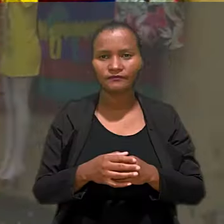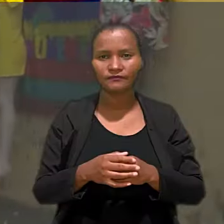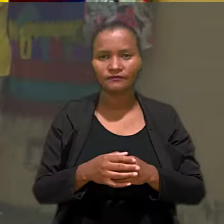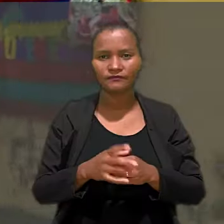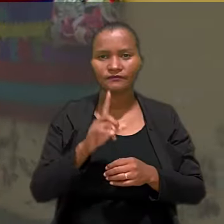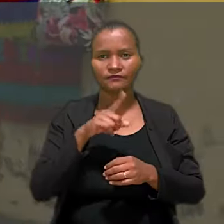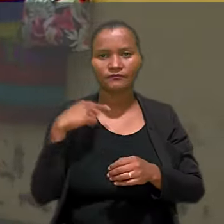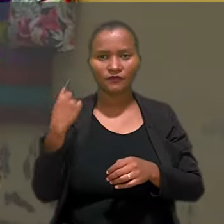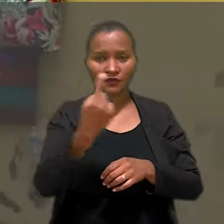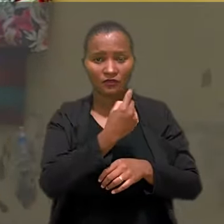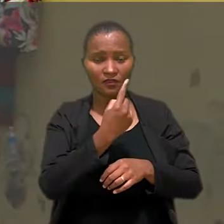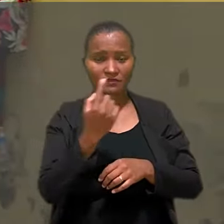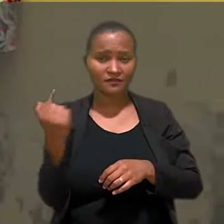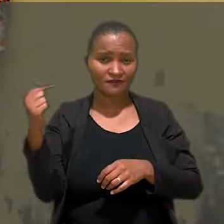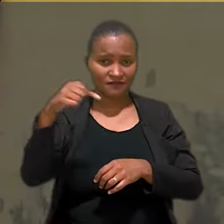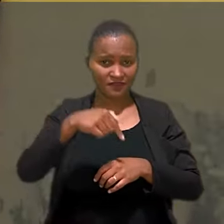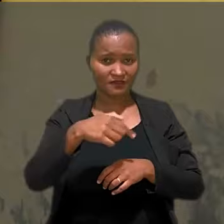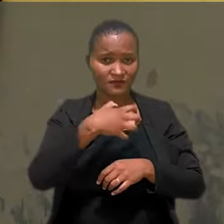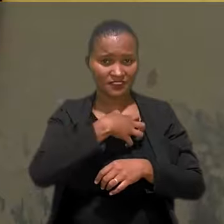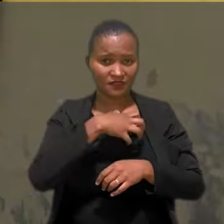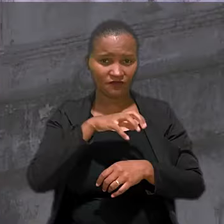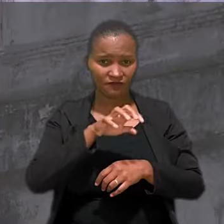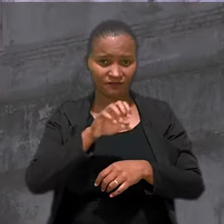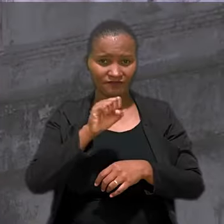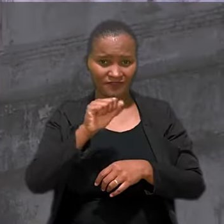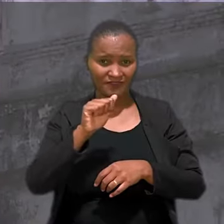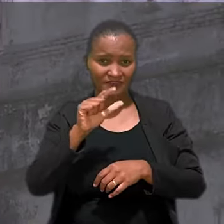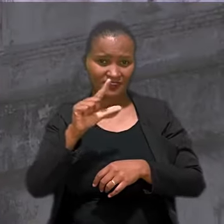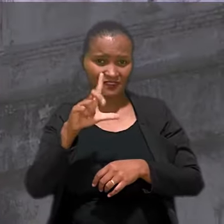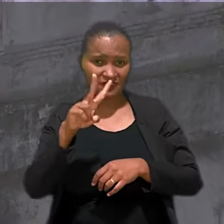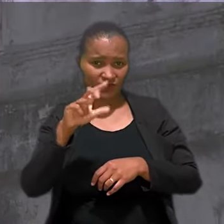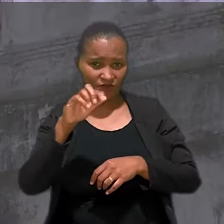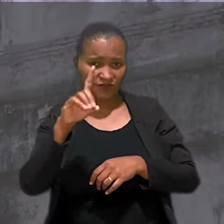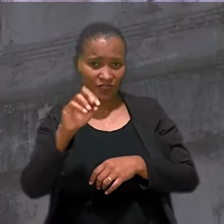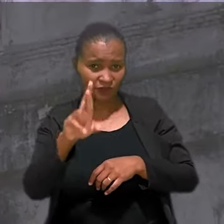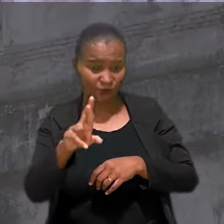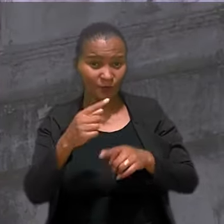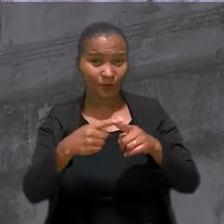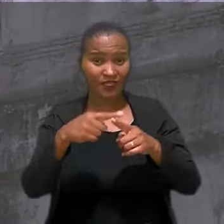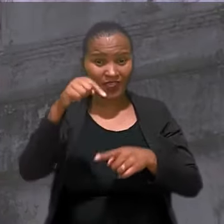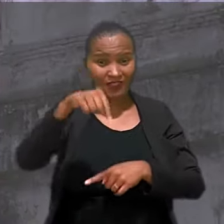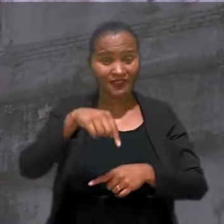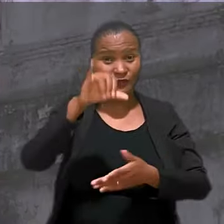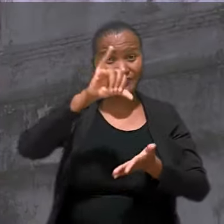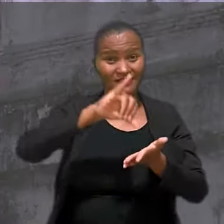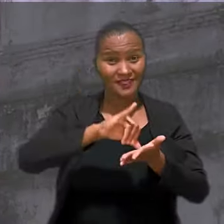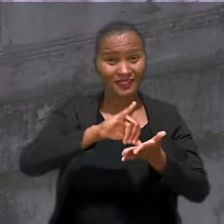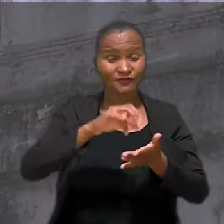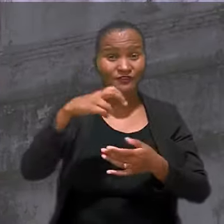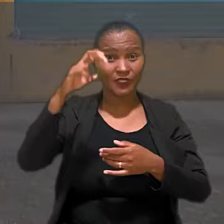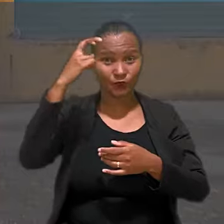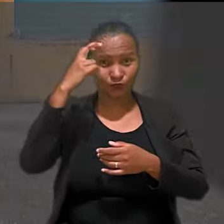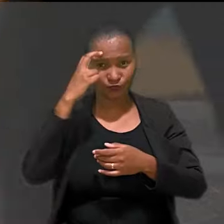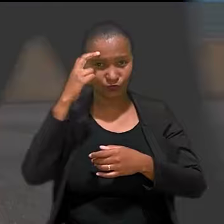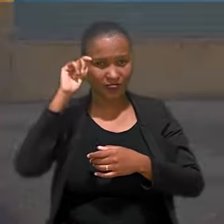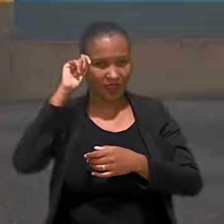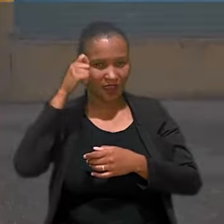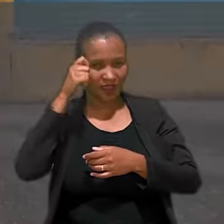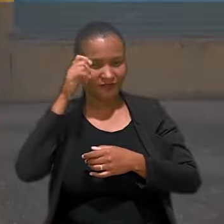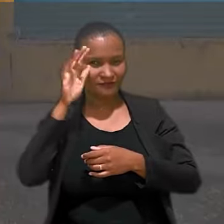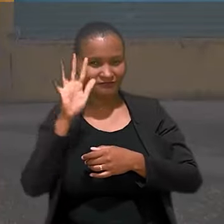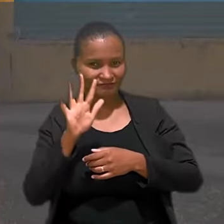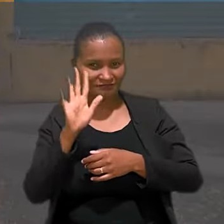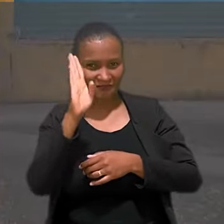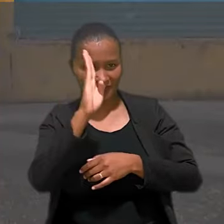Nós viemos a Salvador não apenas pelo fato daqui ser o centro da cultura afro-brasileira, mas